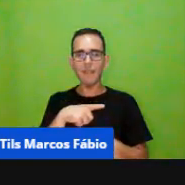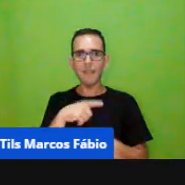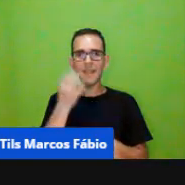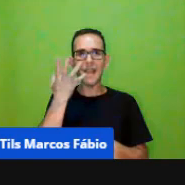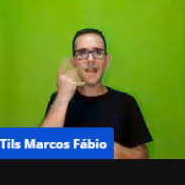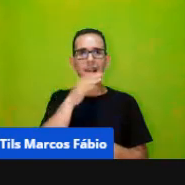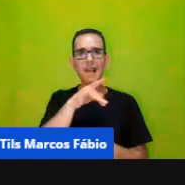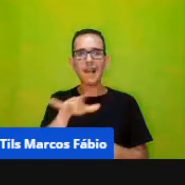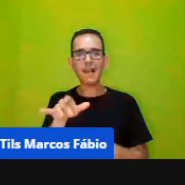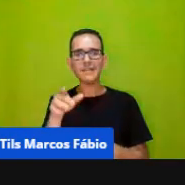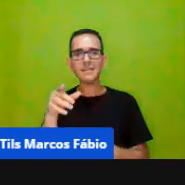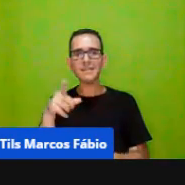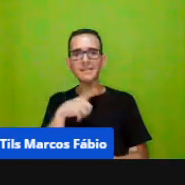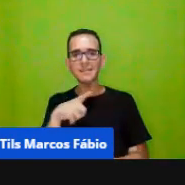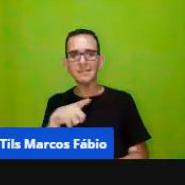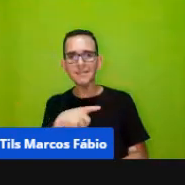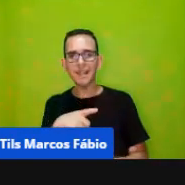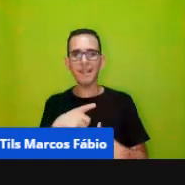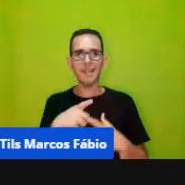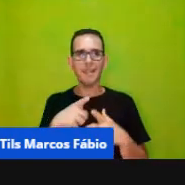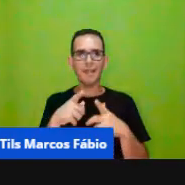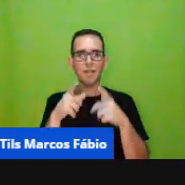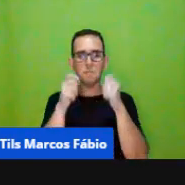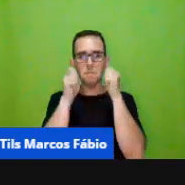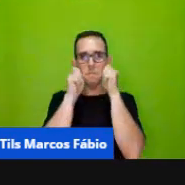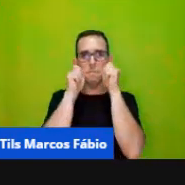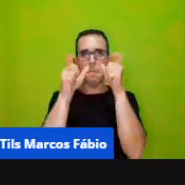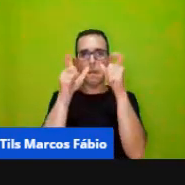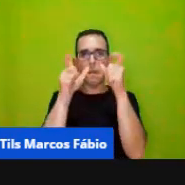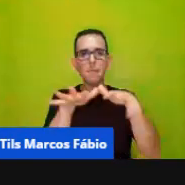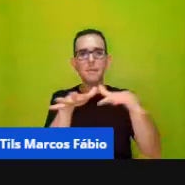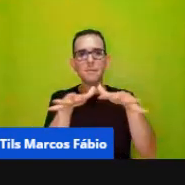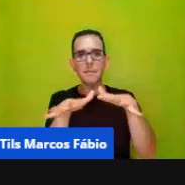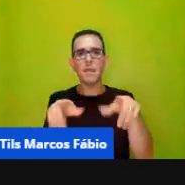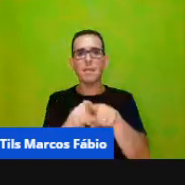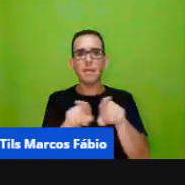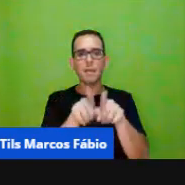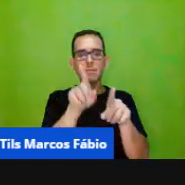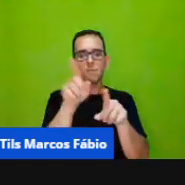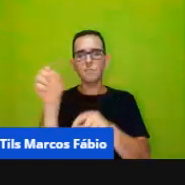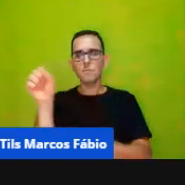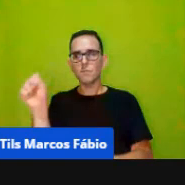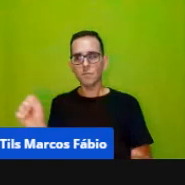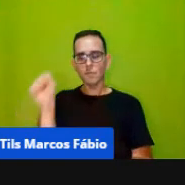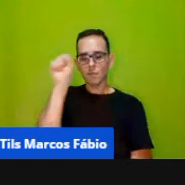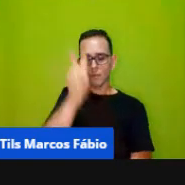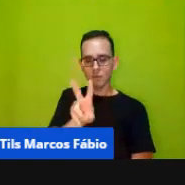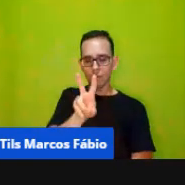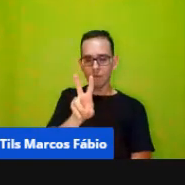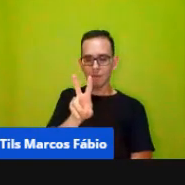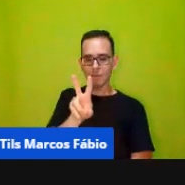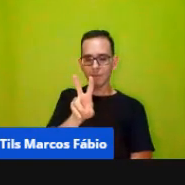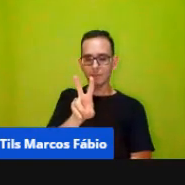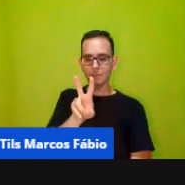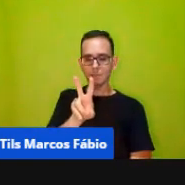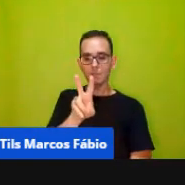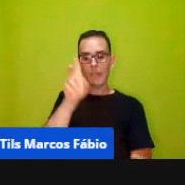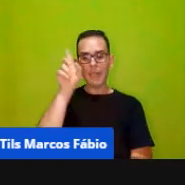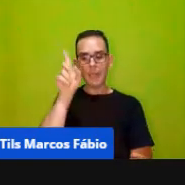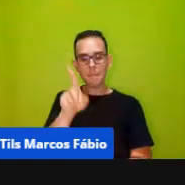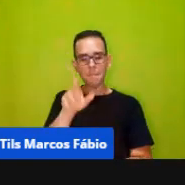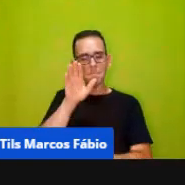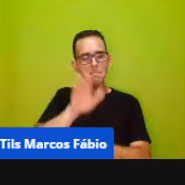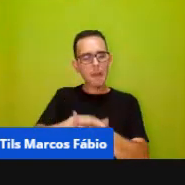ter essa essa coisa do movimento também ali no meio um jogo que ele já é mais estruturado